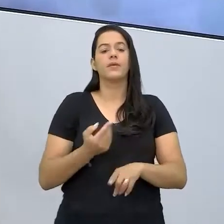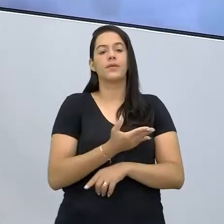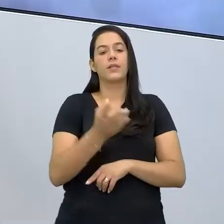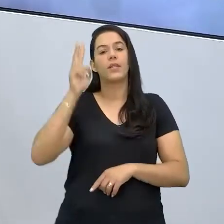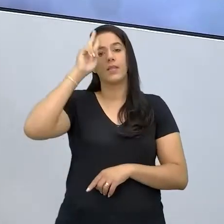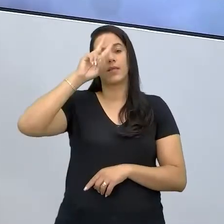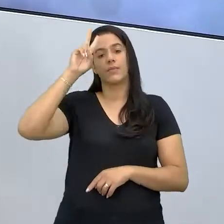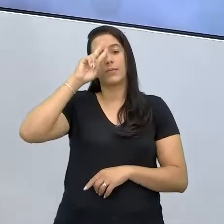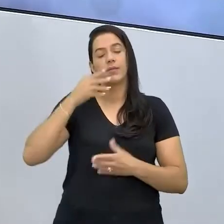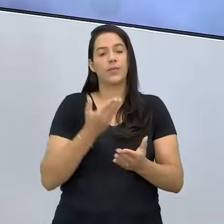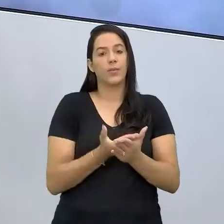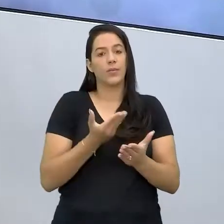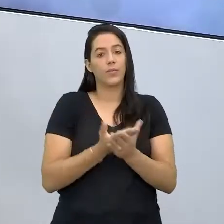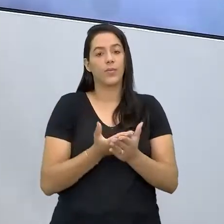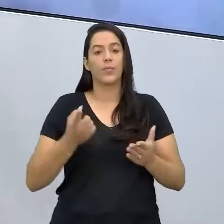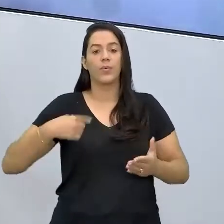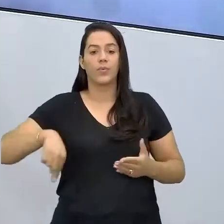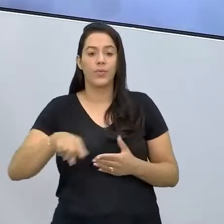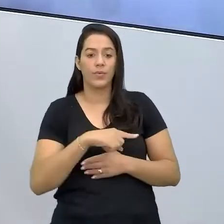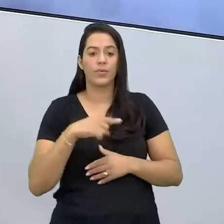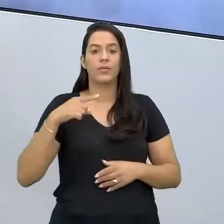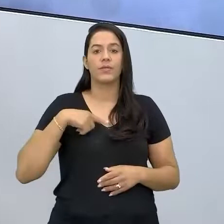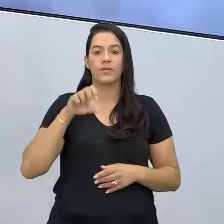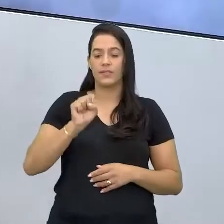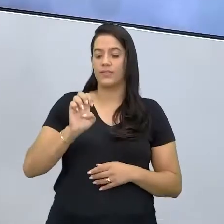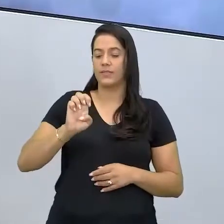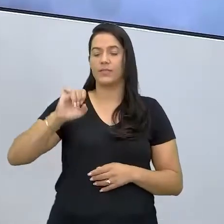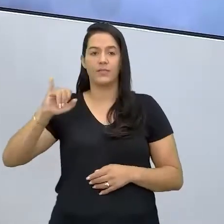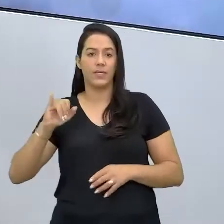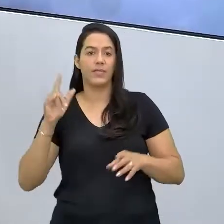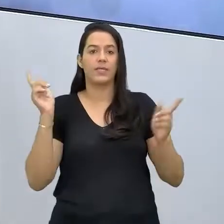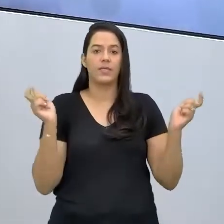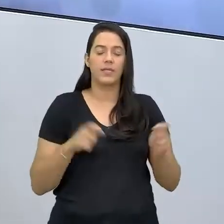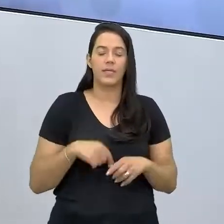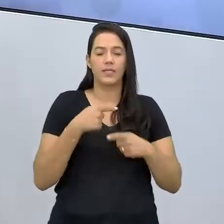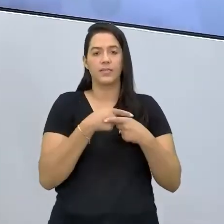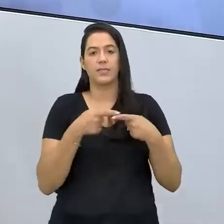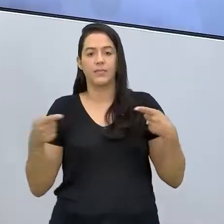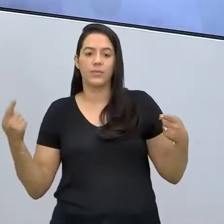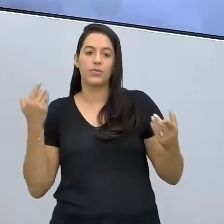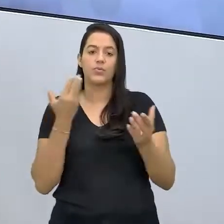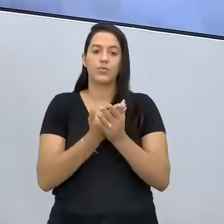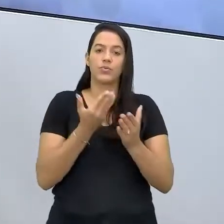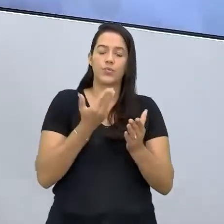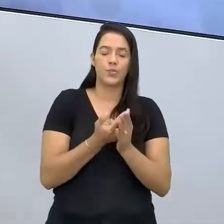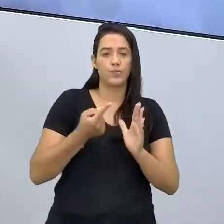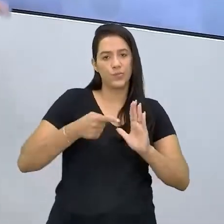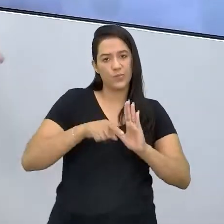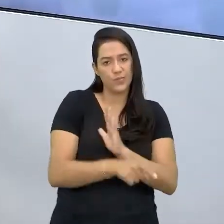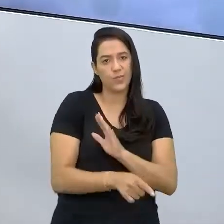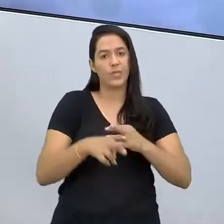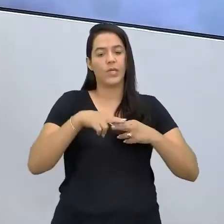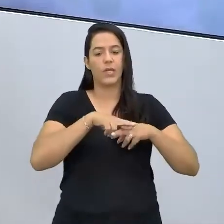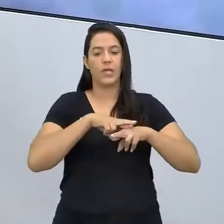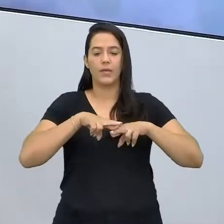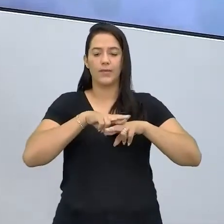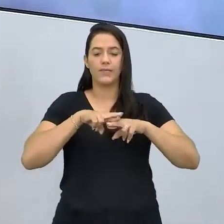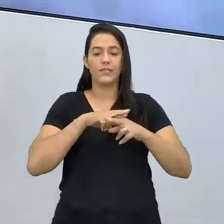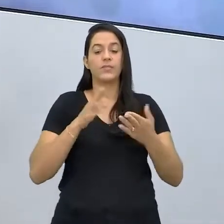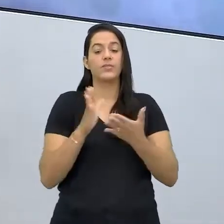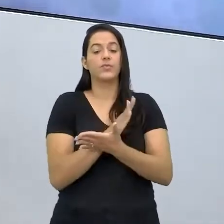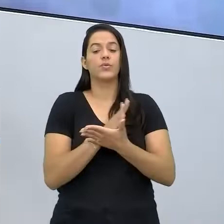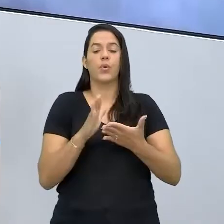estamos aqui em uma aula chamada CEI, Semana de Estudos Intensivos, em que a gente vai fazer uma revisão de alguns pontos